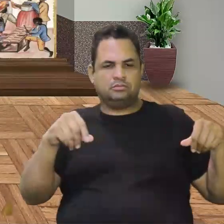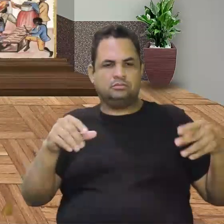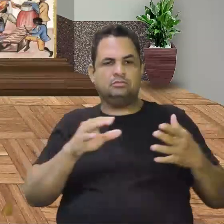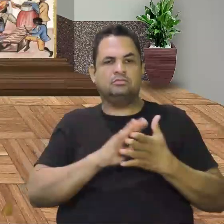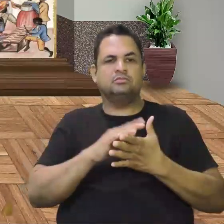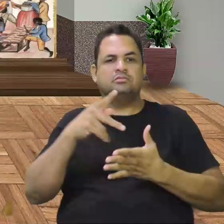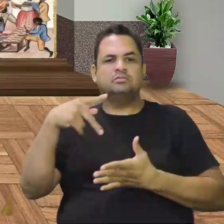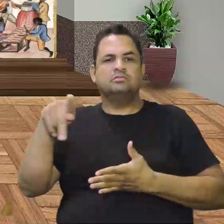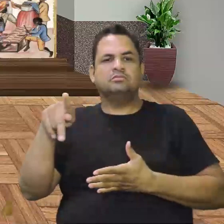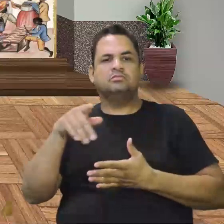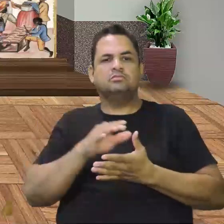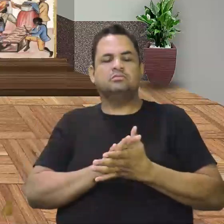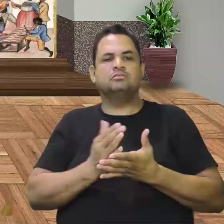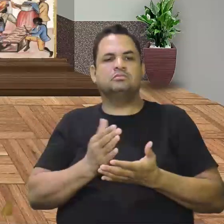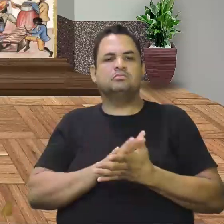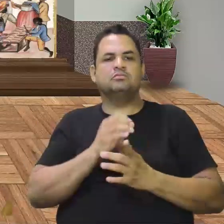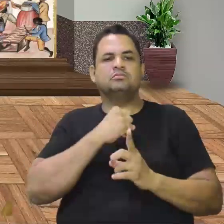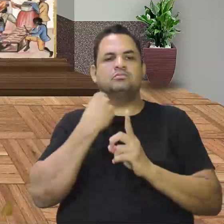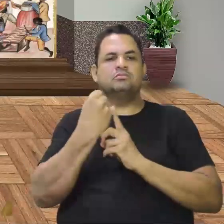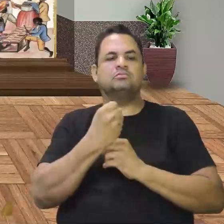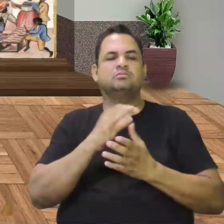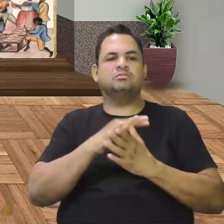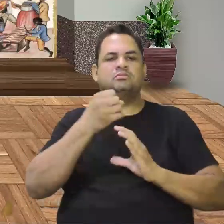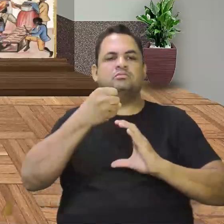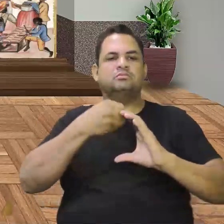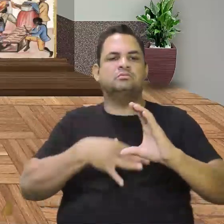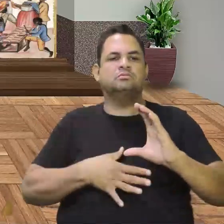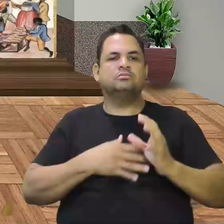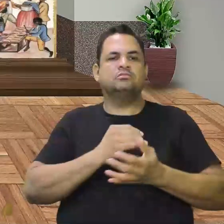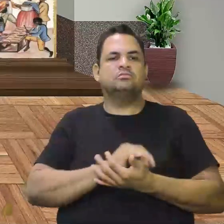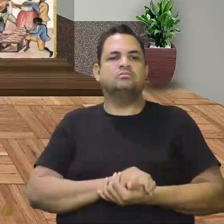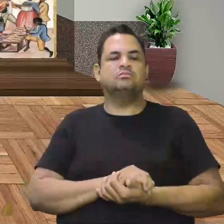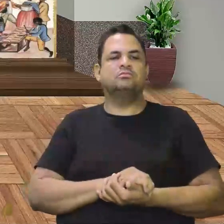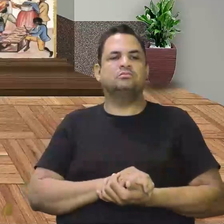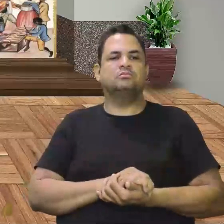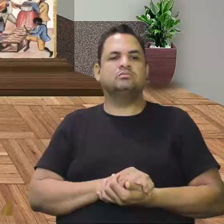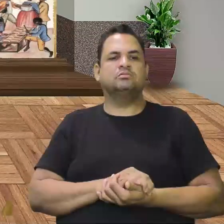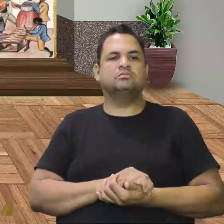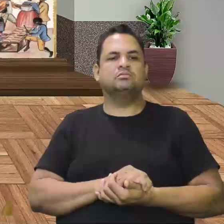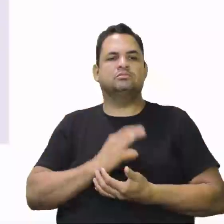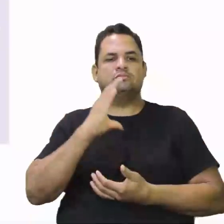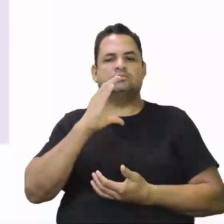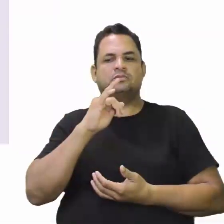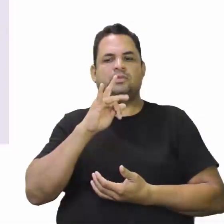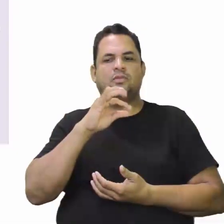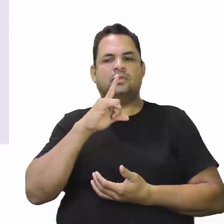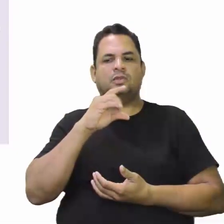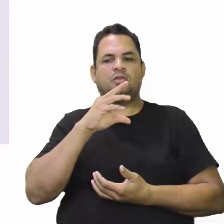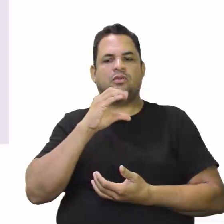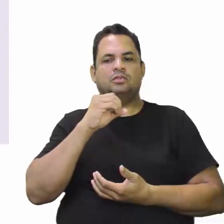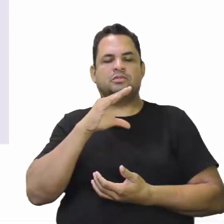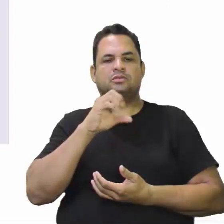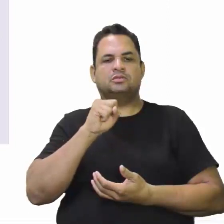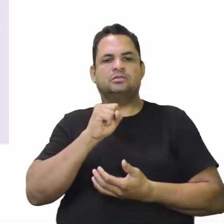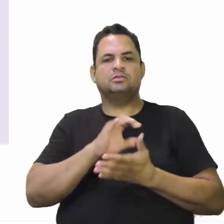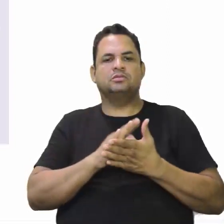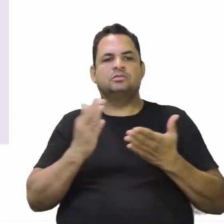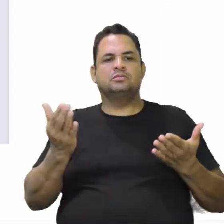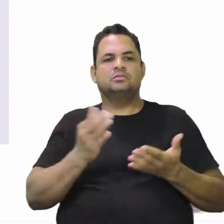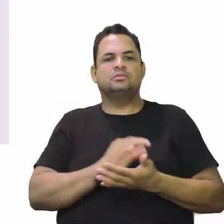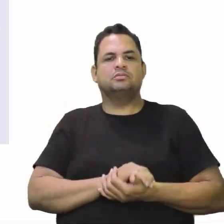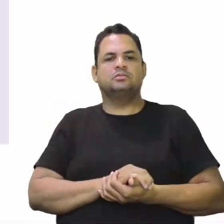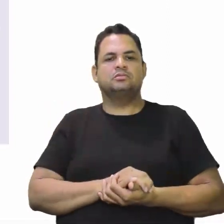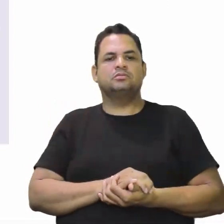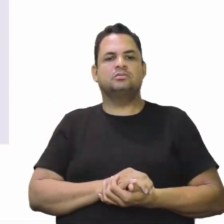vir para essa sociedade. Outra característica são as capitulações. Na tela para vocês. As capitulações.